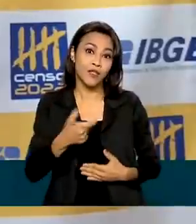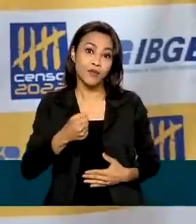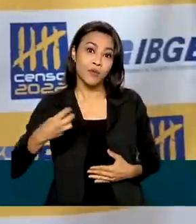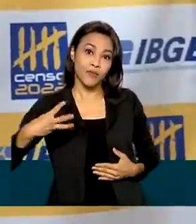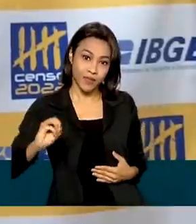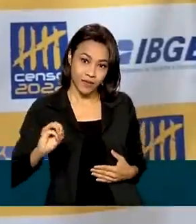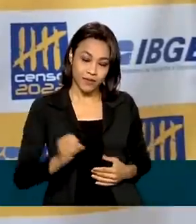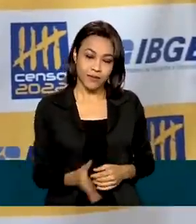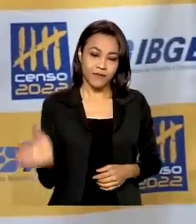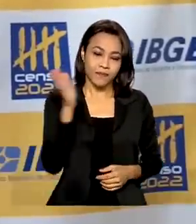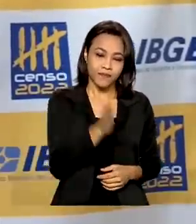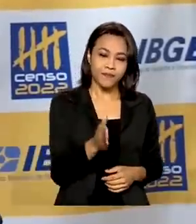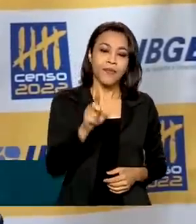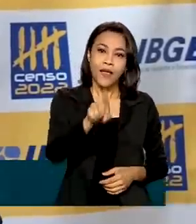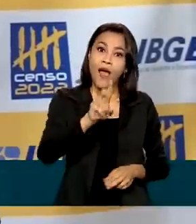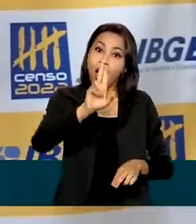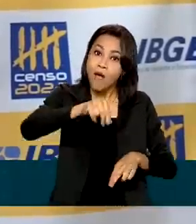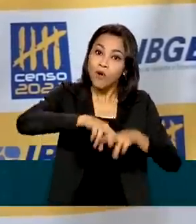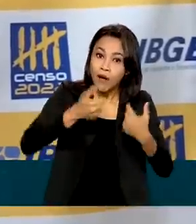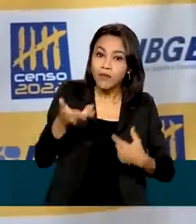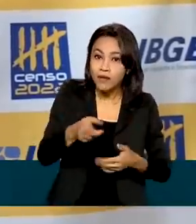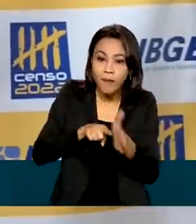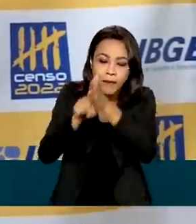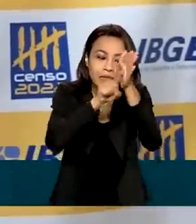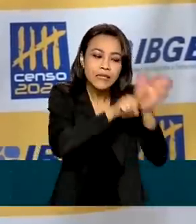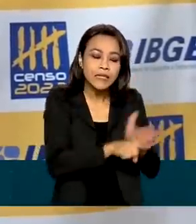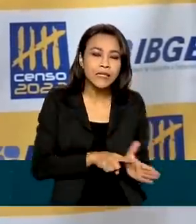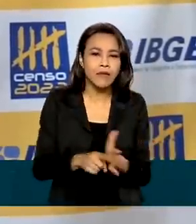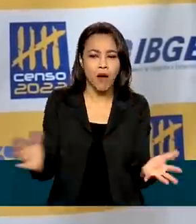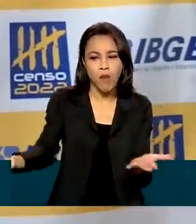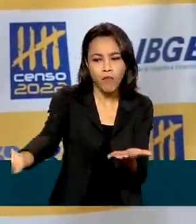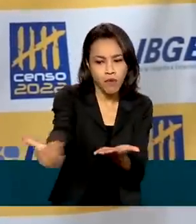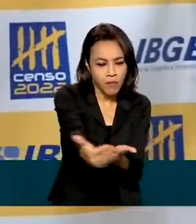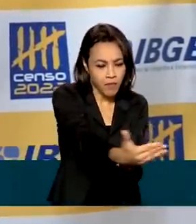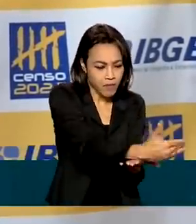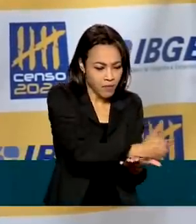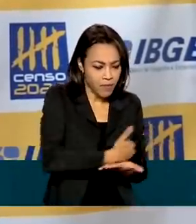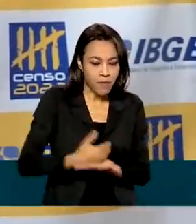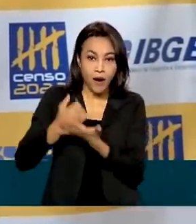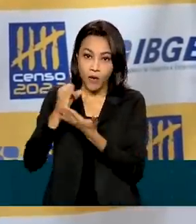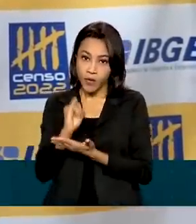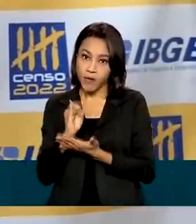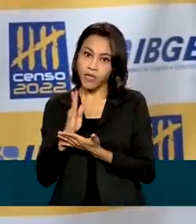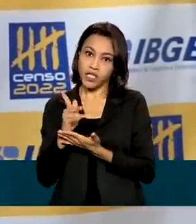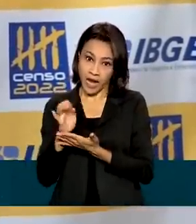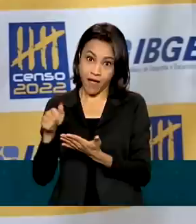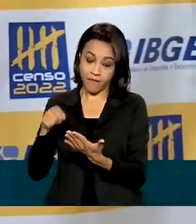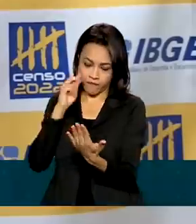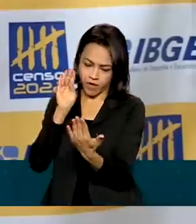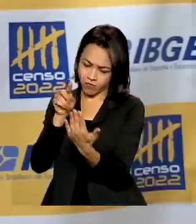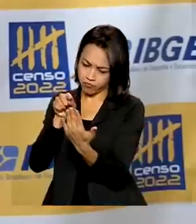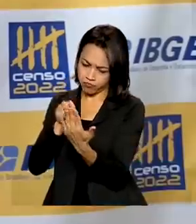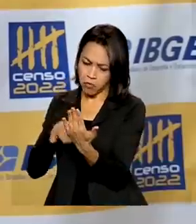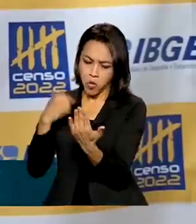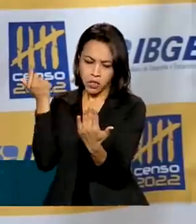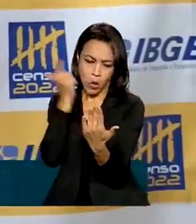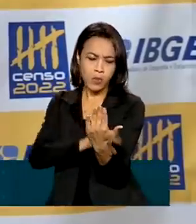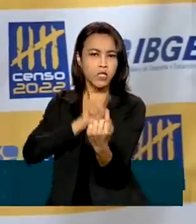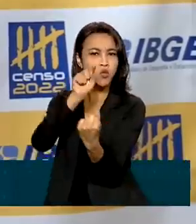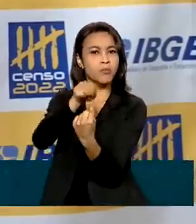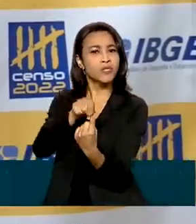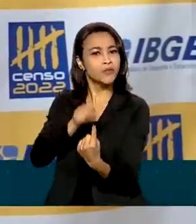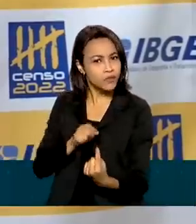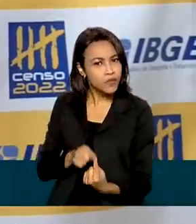E através da pesquisa do entorno, o IBGE vai gerar dados para a gente poder monitorar se o Brasil está chegando nesse Objetivo de Desenvolvimento